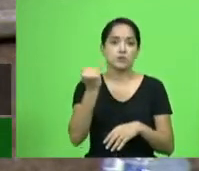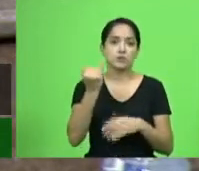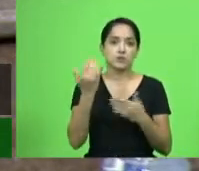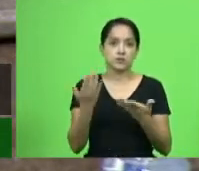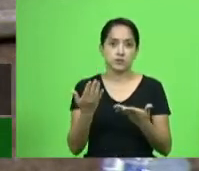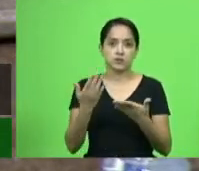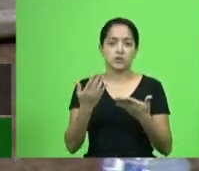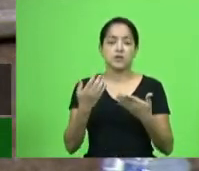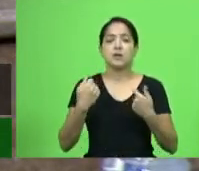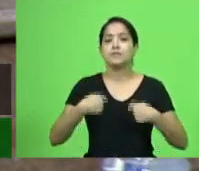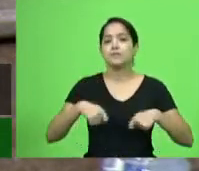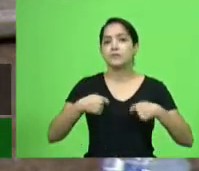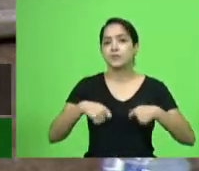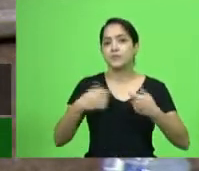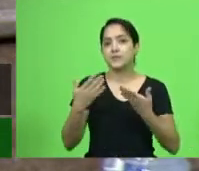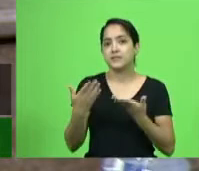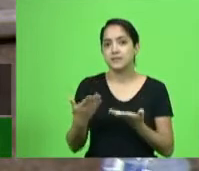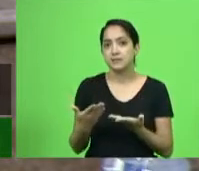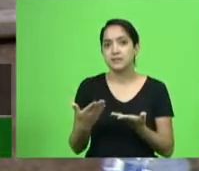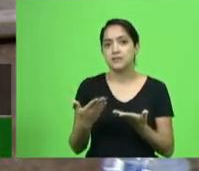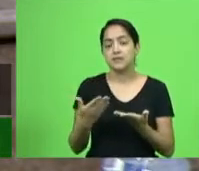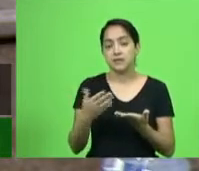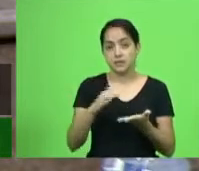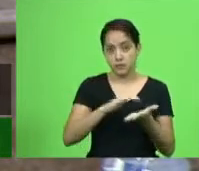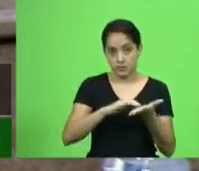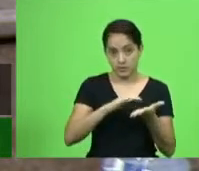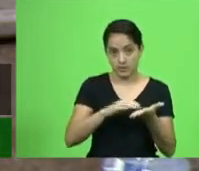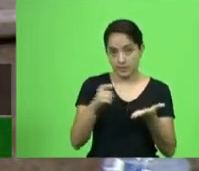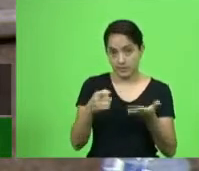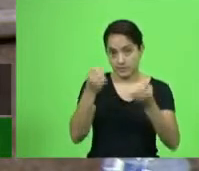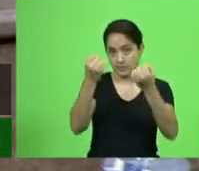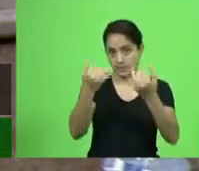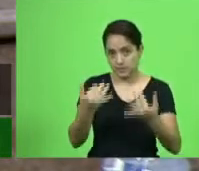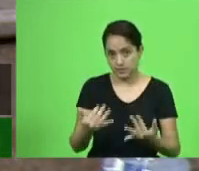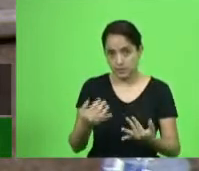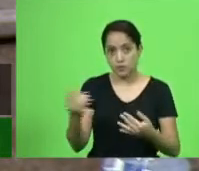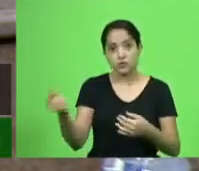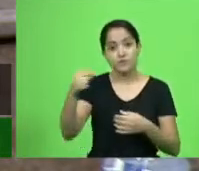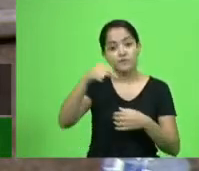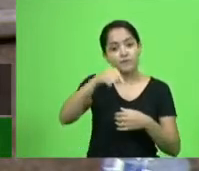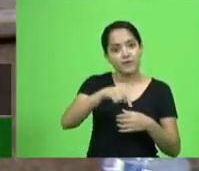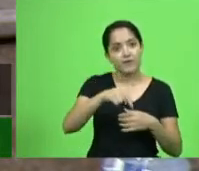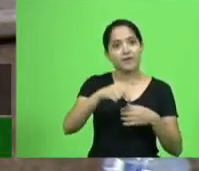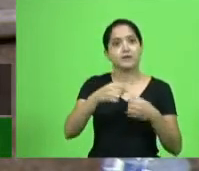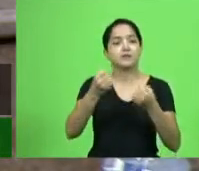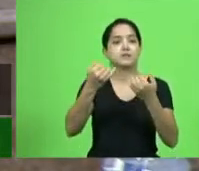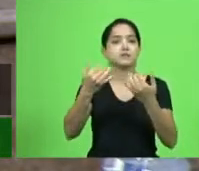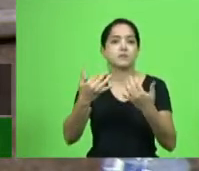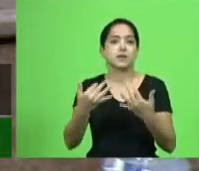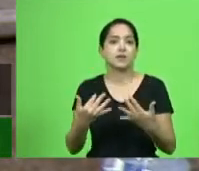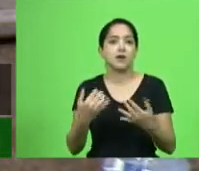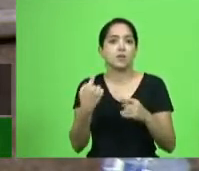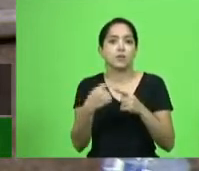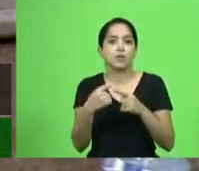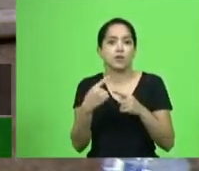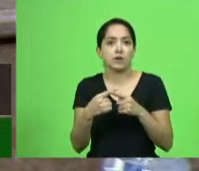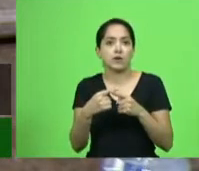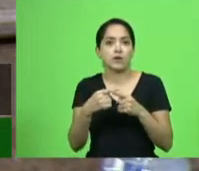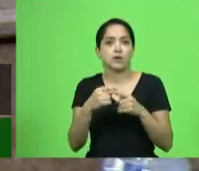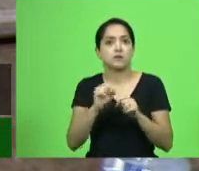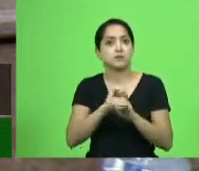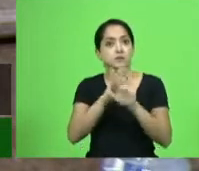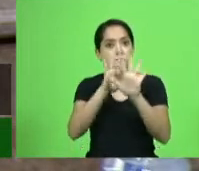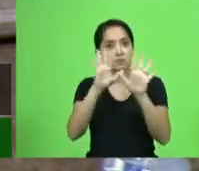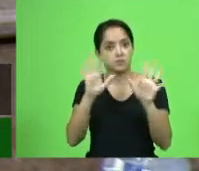Por isso, a gente precisa que o secretário da Saúde se posicione, porque a